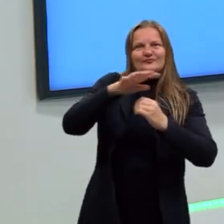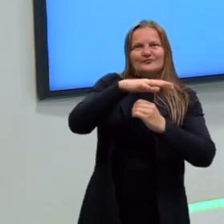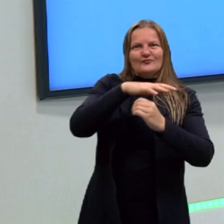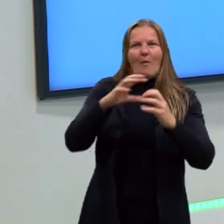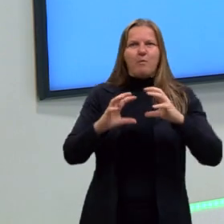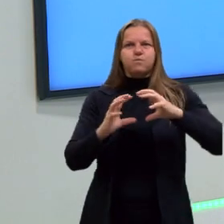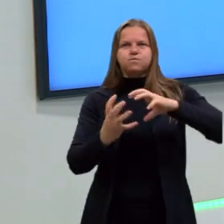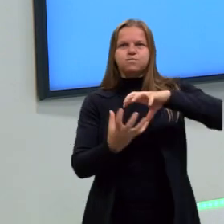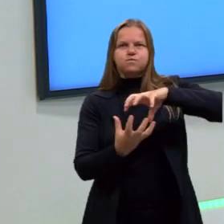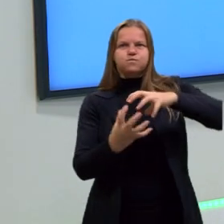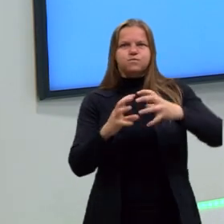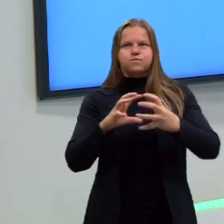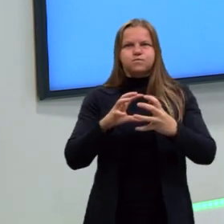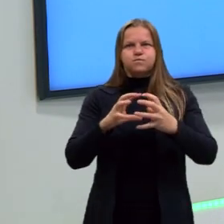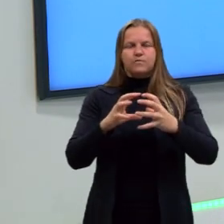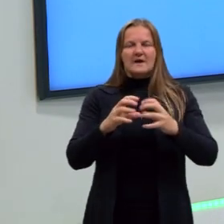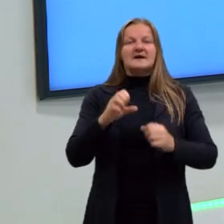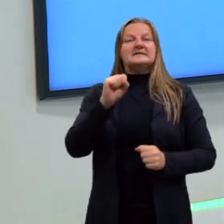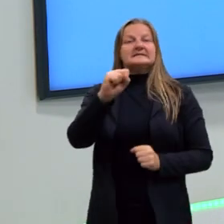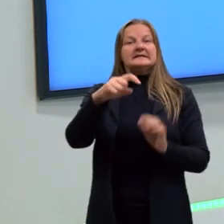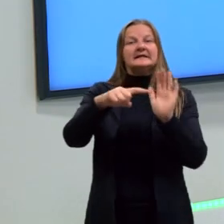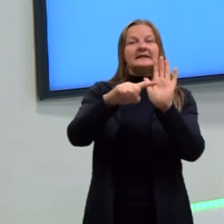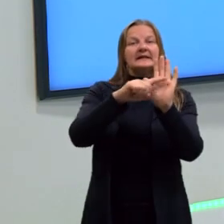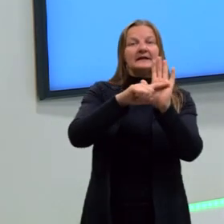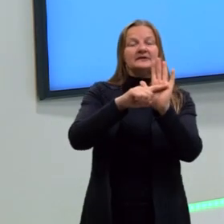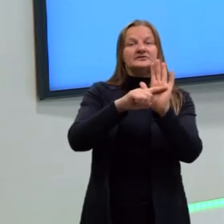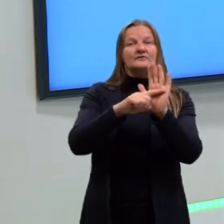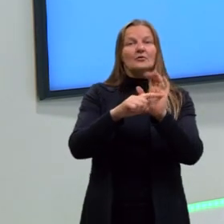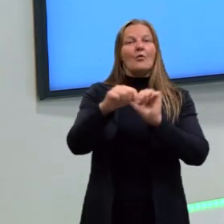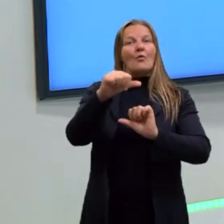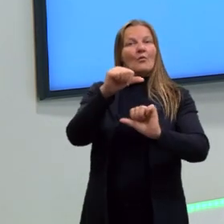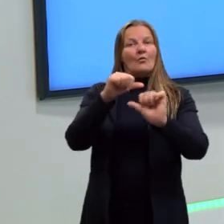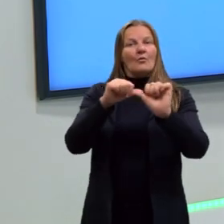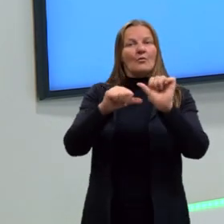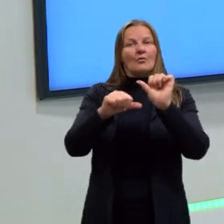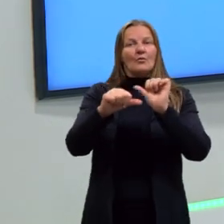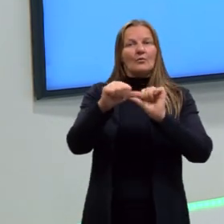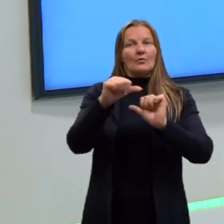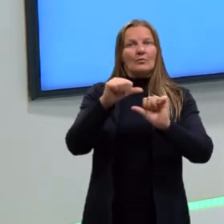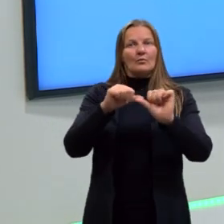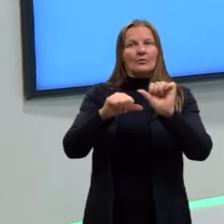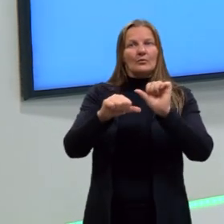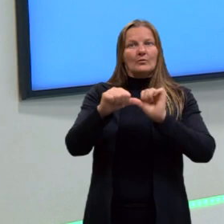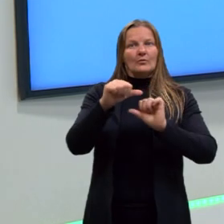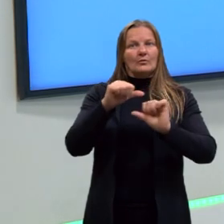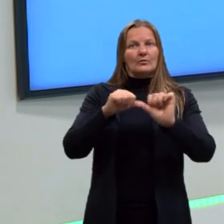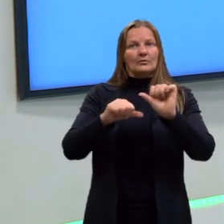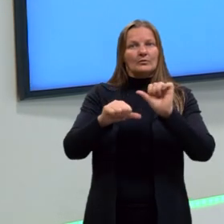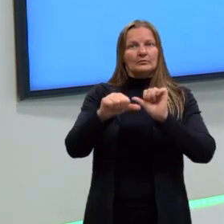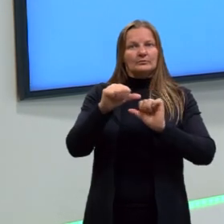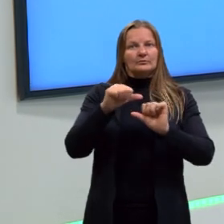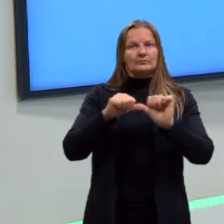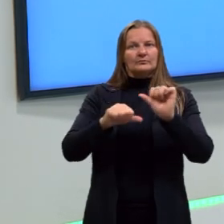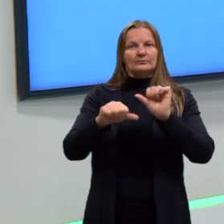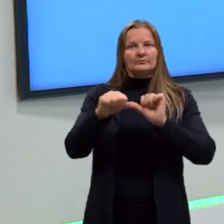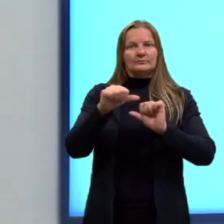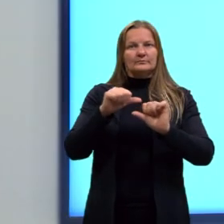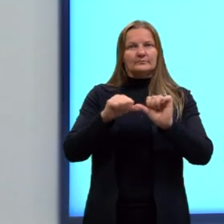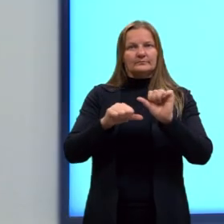Bom, se a gente tem uma carga negativa, acontece a mesma coisa de antes. Porém, agora, as